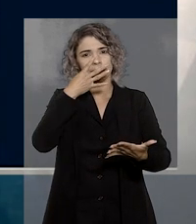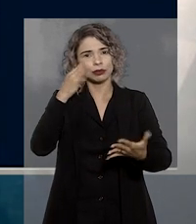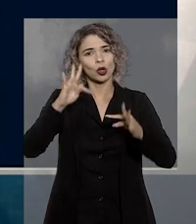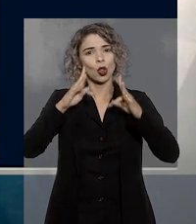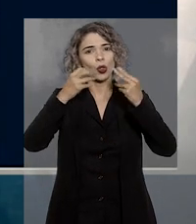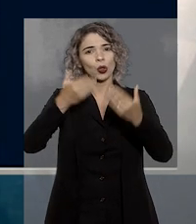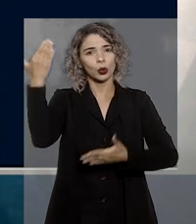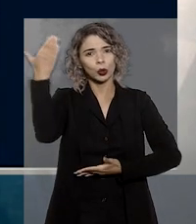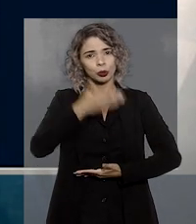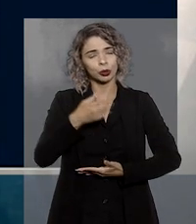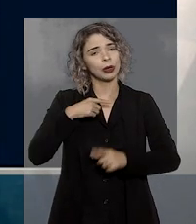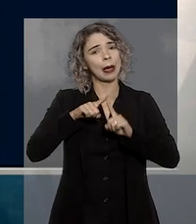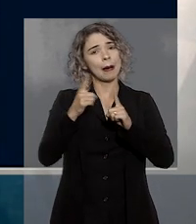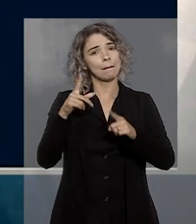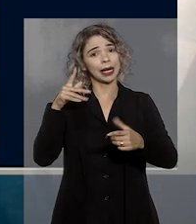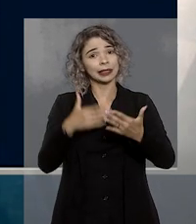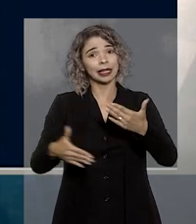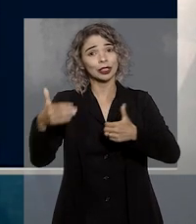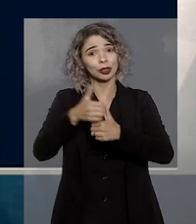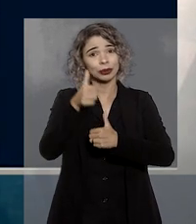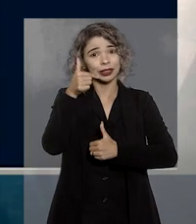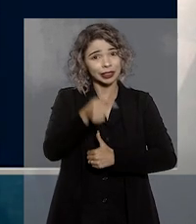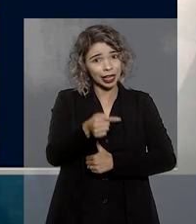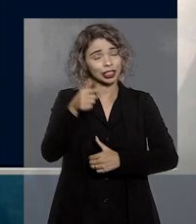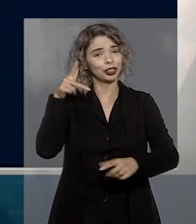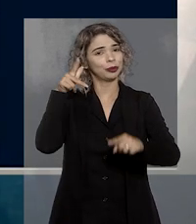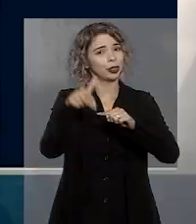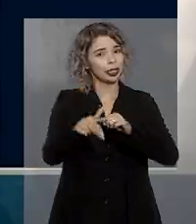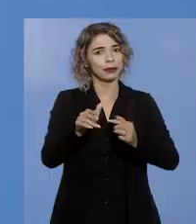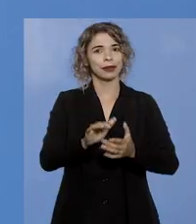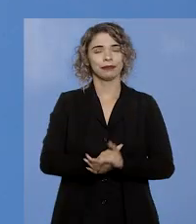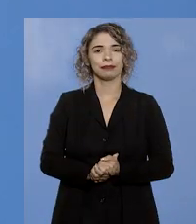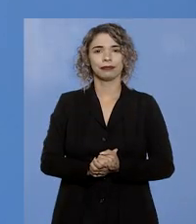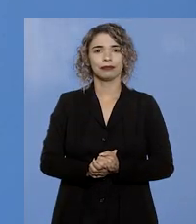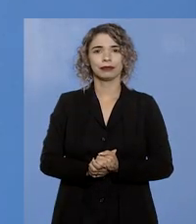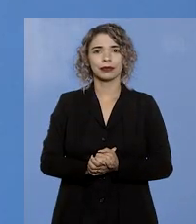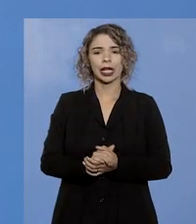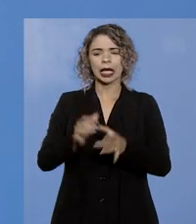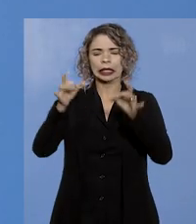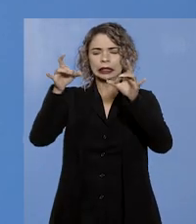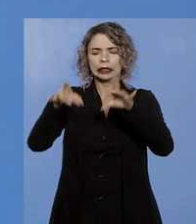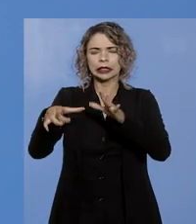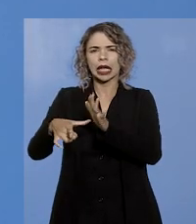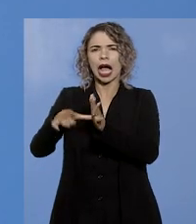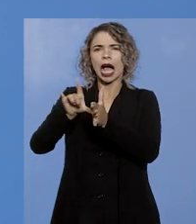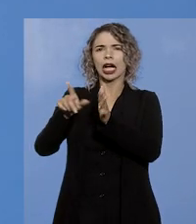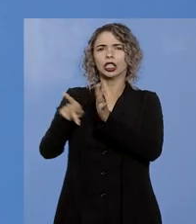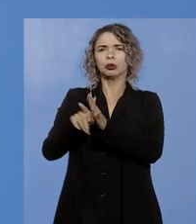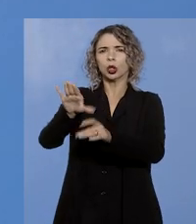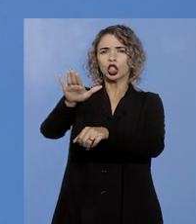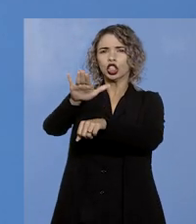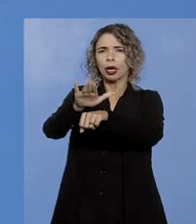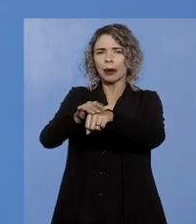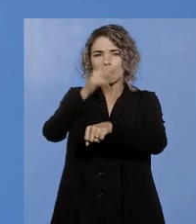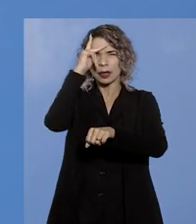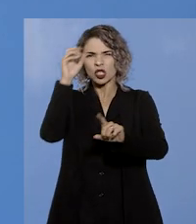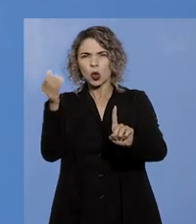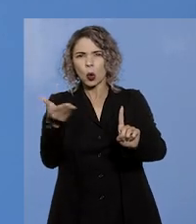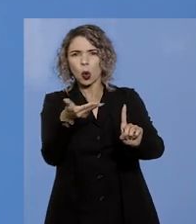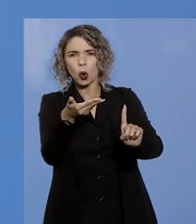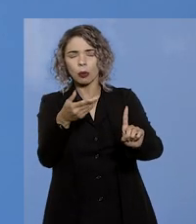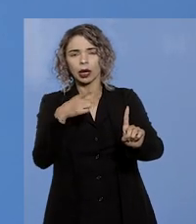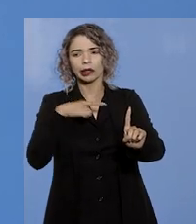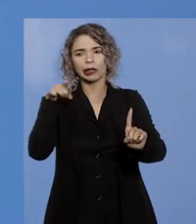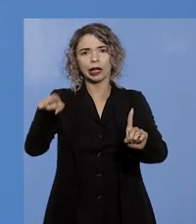o que é vedado pela súmula 7 do STJ. Desistência anterior à citação do